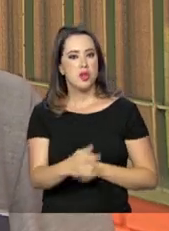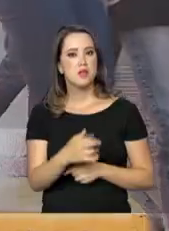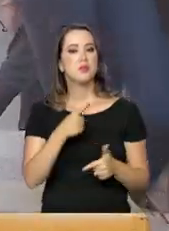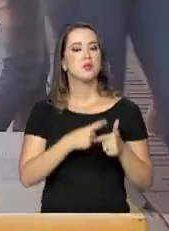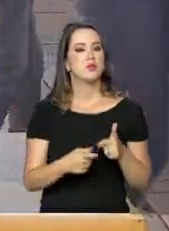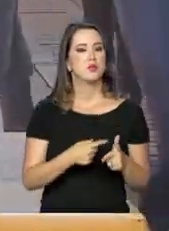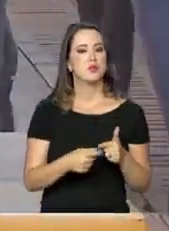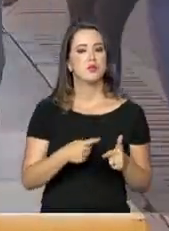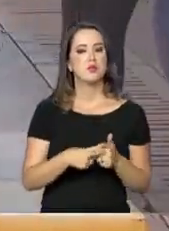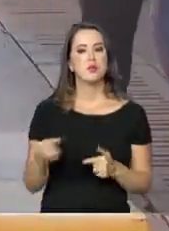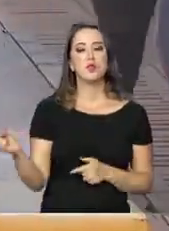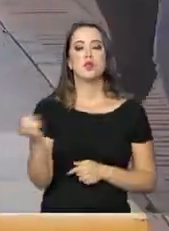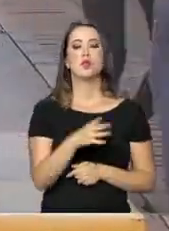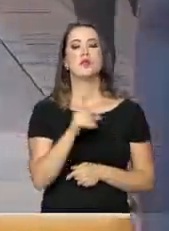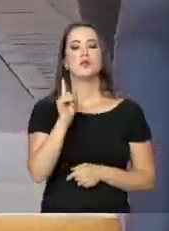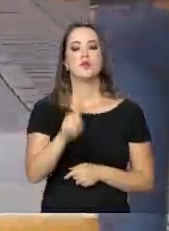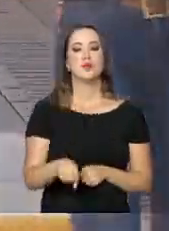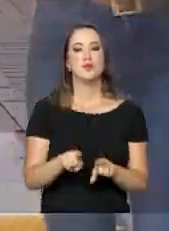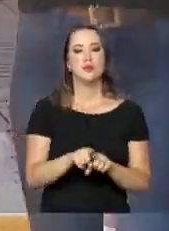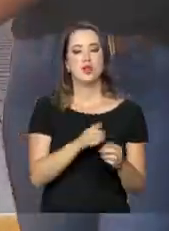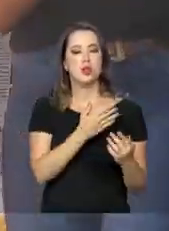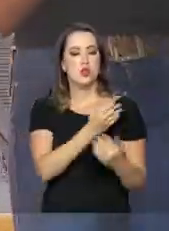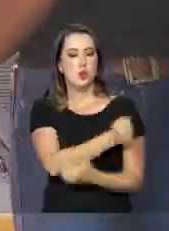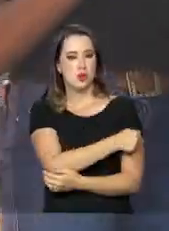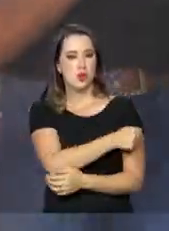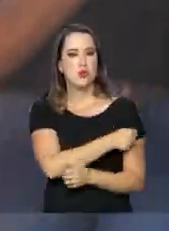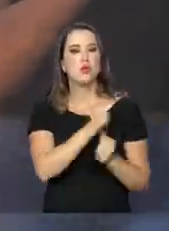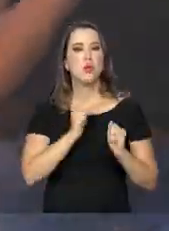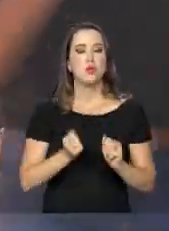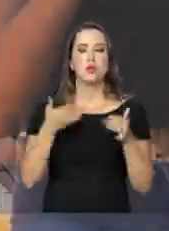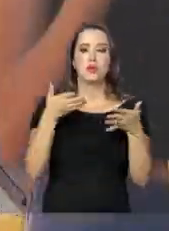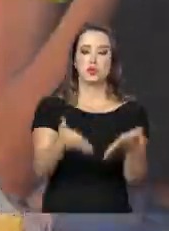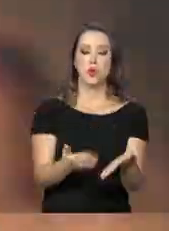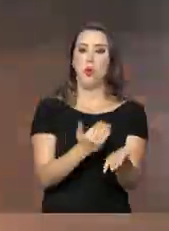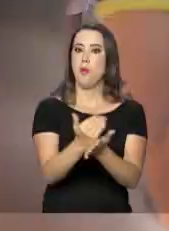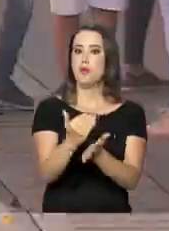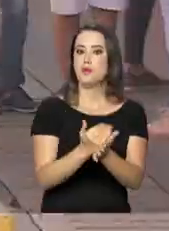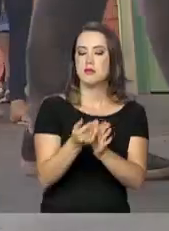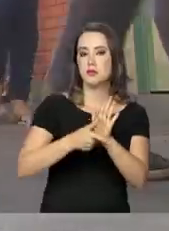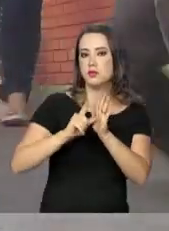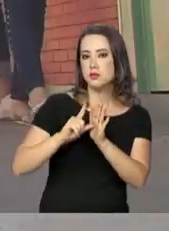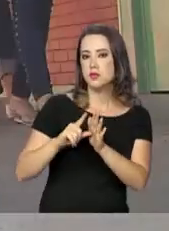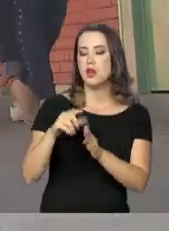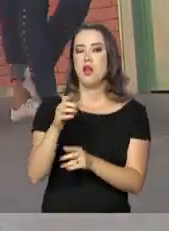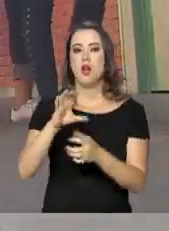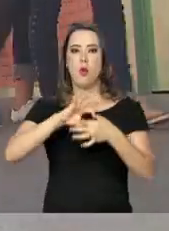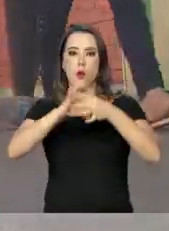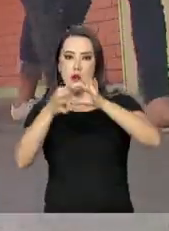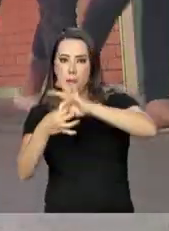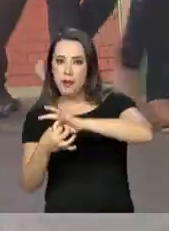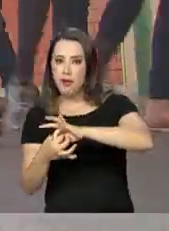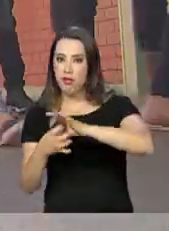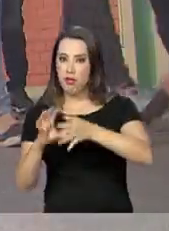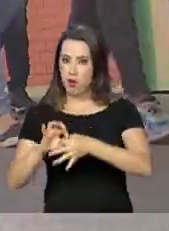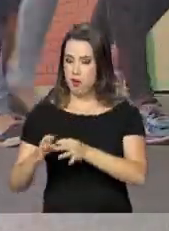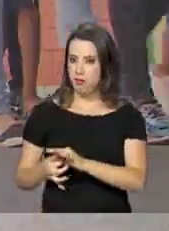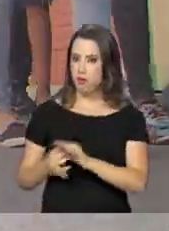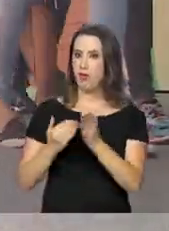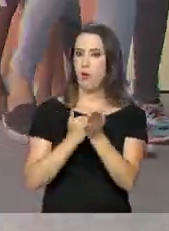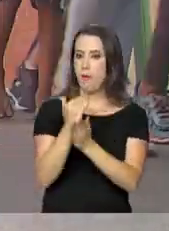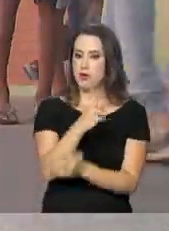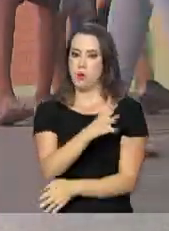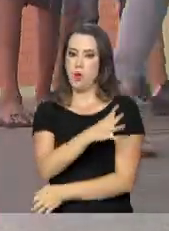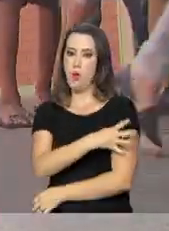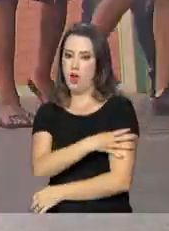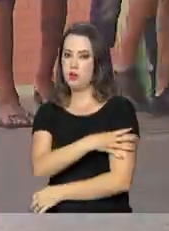problemas. E a novidade é que os estudantes vão poder começar mais cedo. A Olimpíada foi ampliada para estudantes do quarto